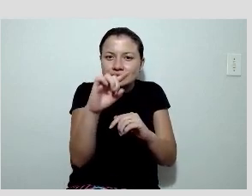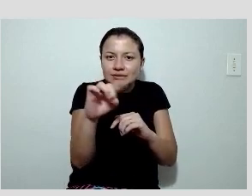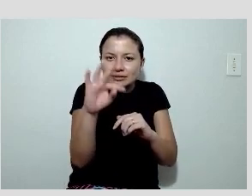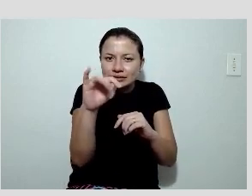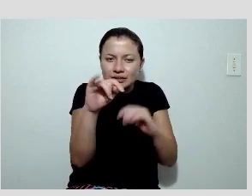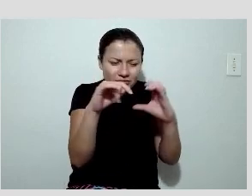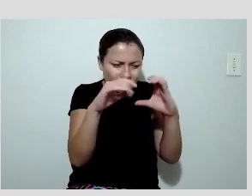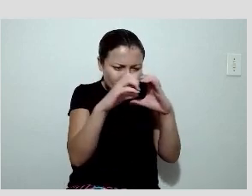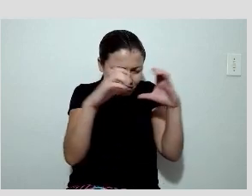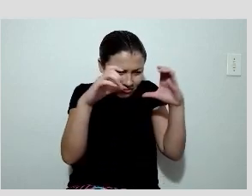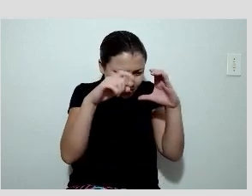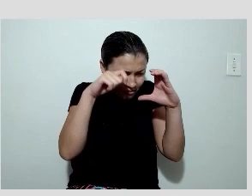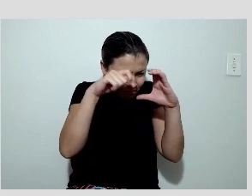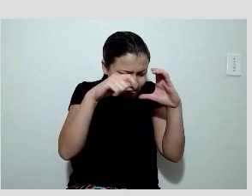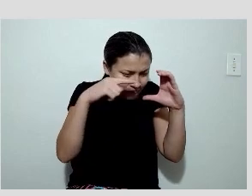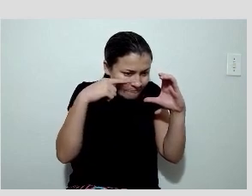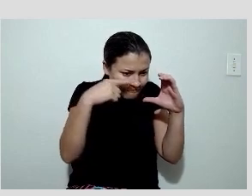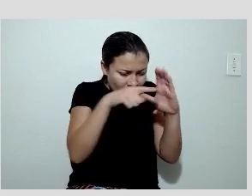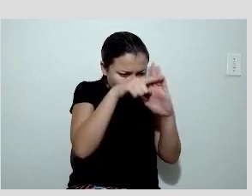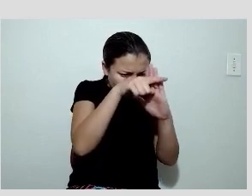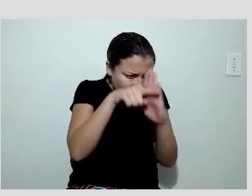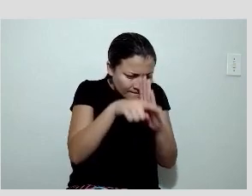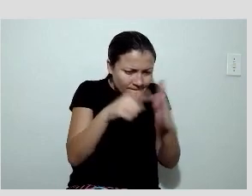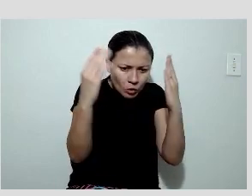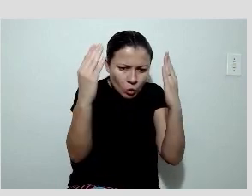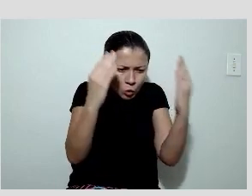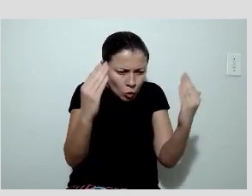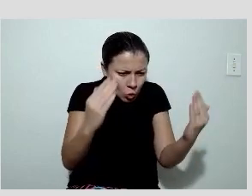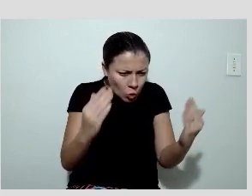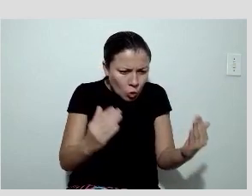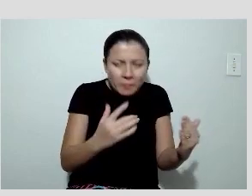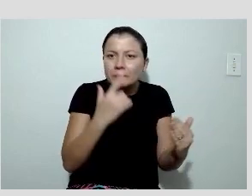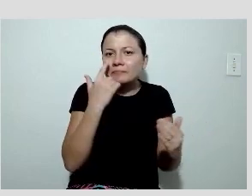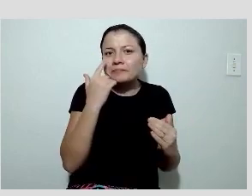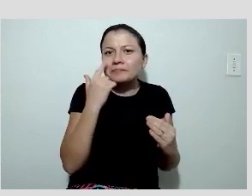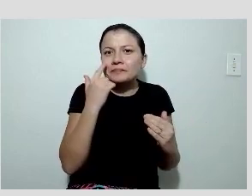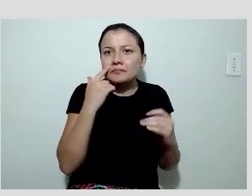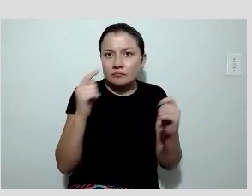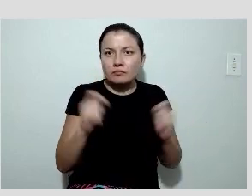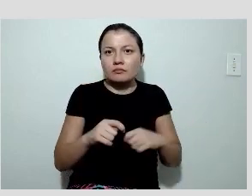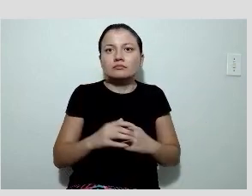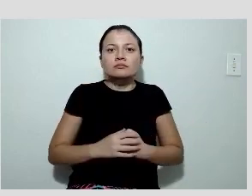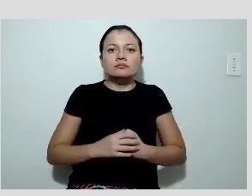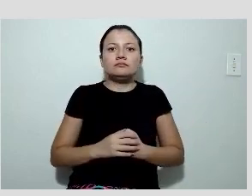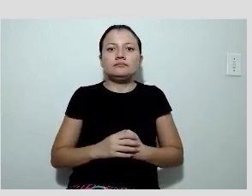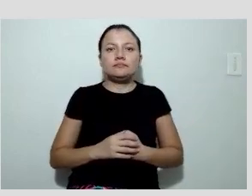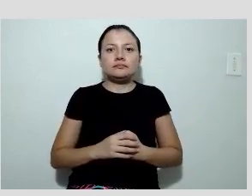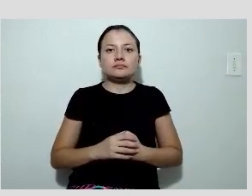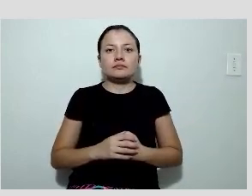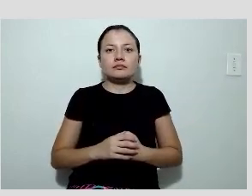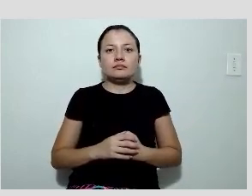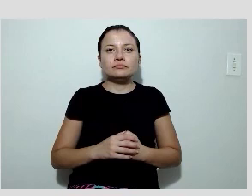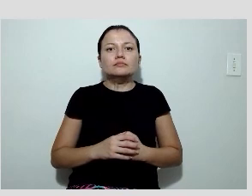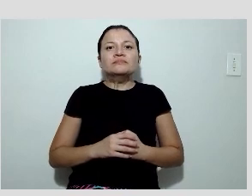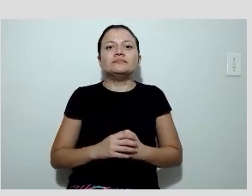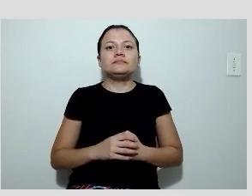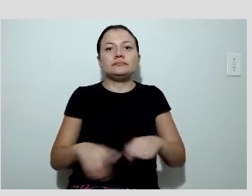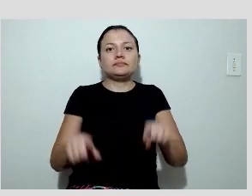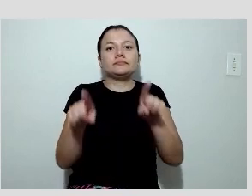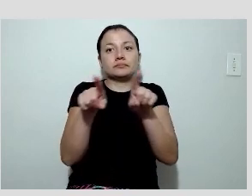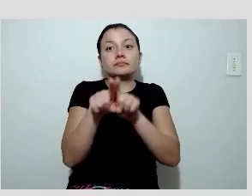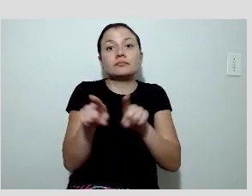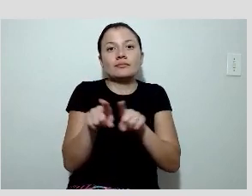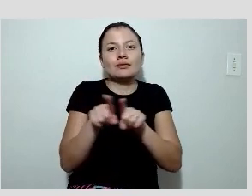A gente poder comparar também com o externo. E o mais interessante, isso também foi relatado agora para o